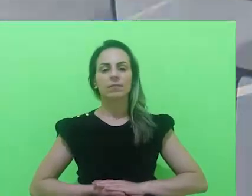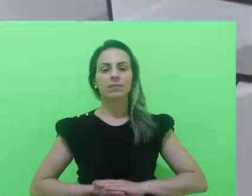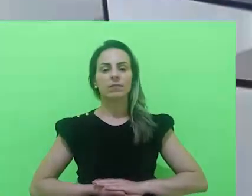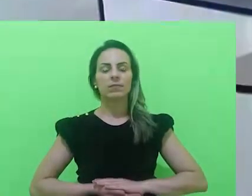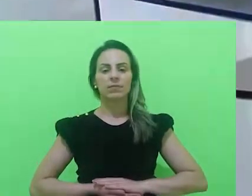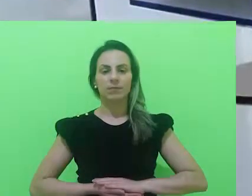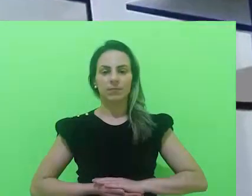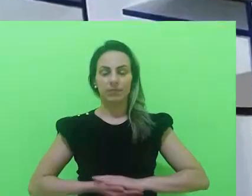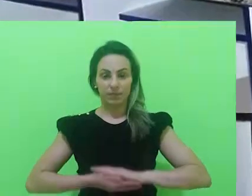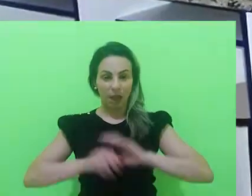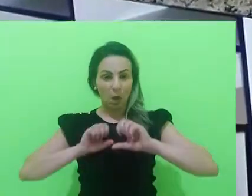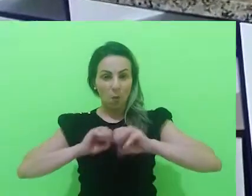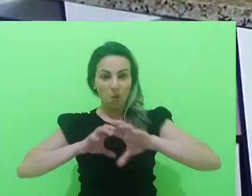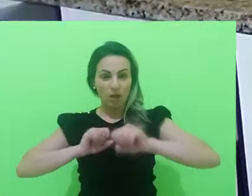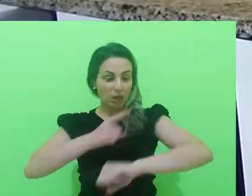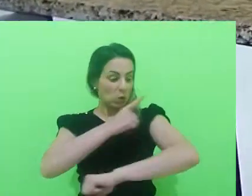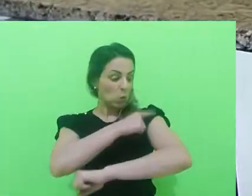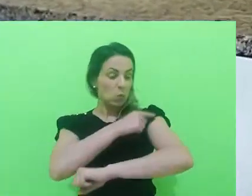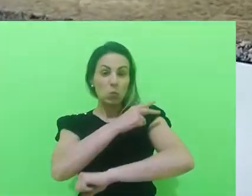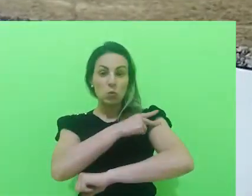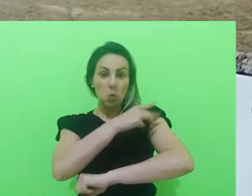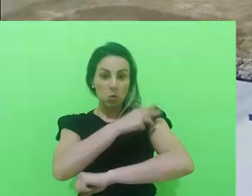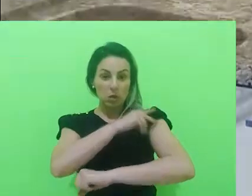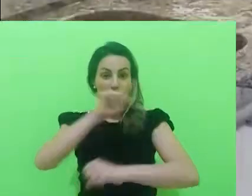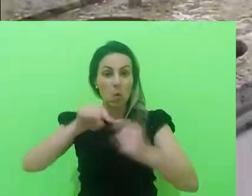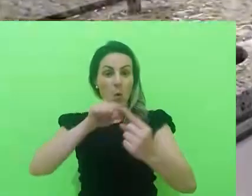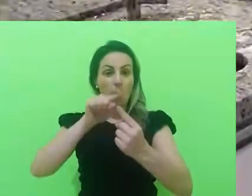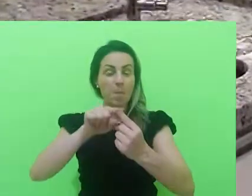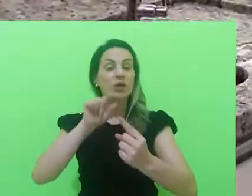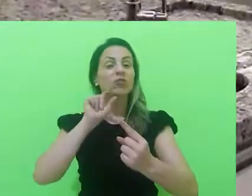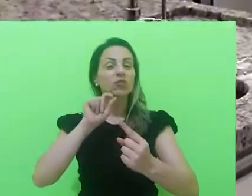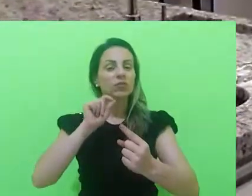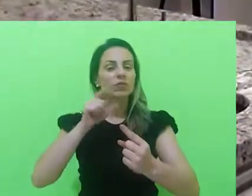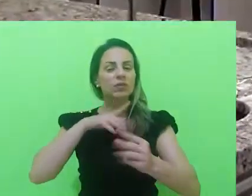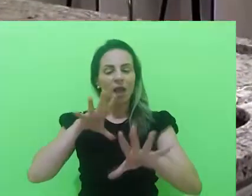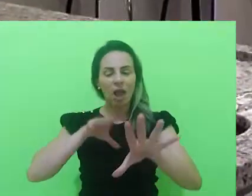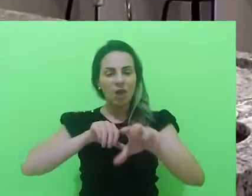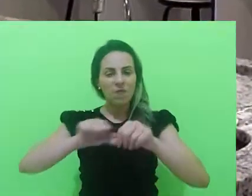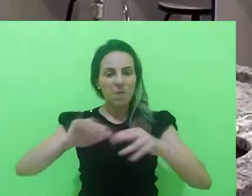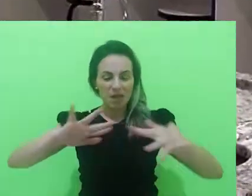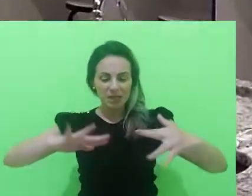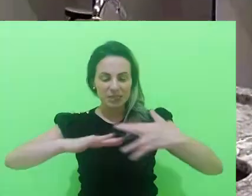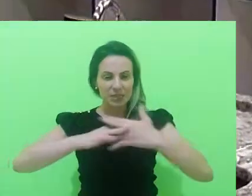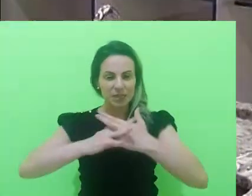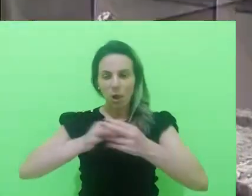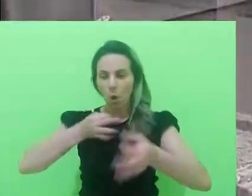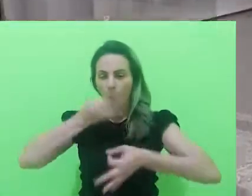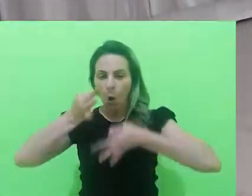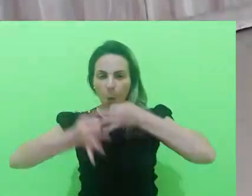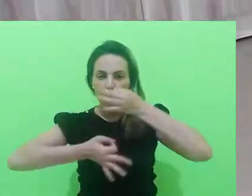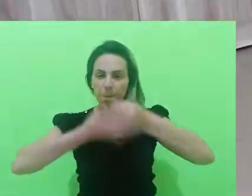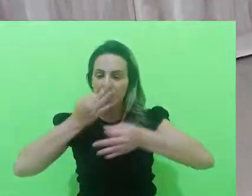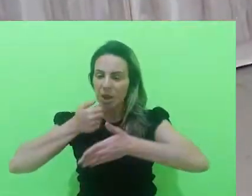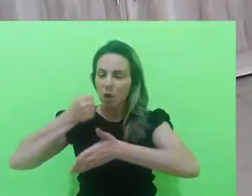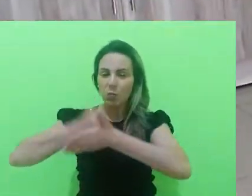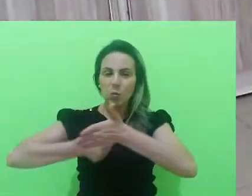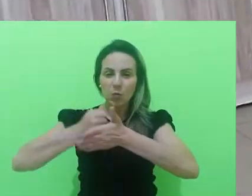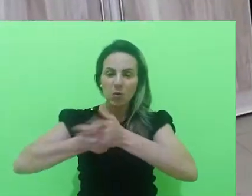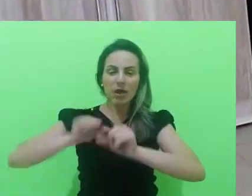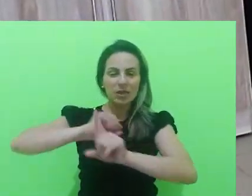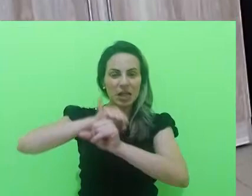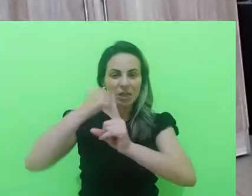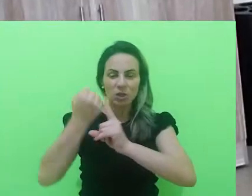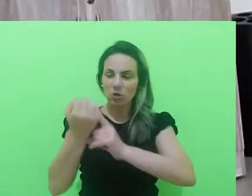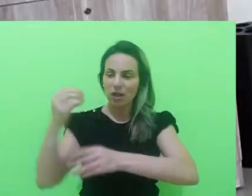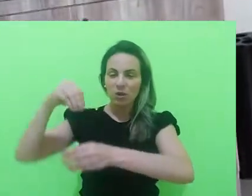O ensino médio do Objetivo tem como meta formar cidadãos críticos e atuantes na sociedade em que